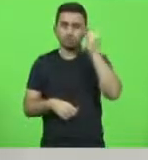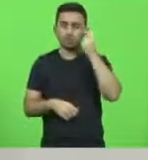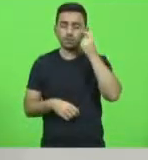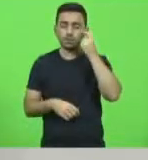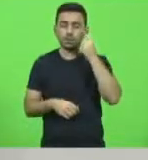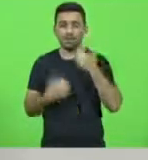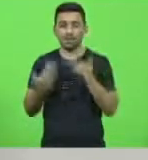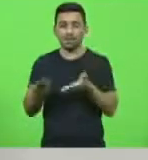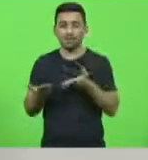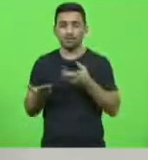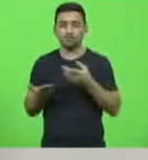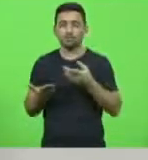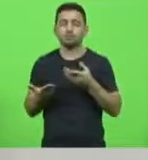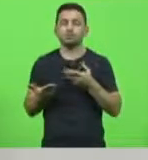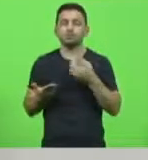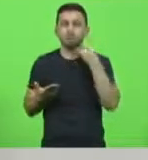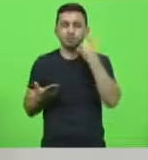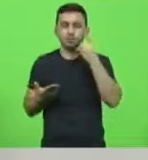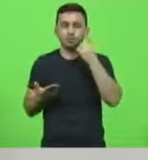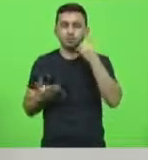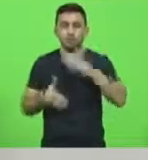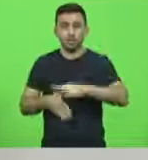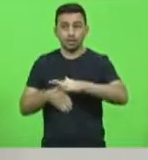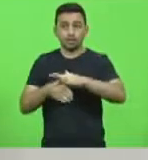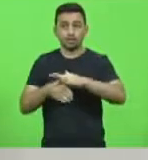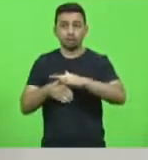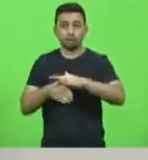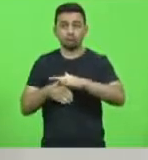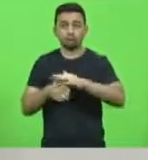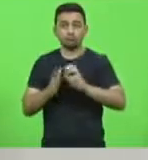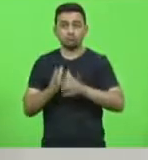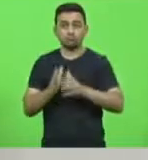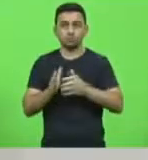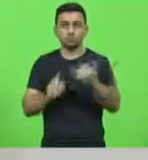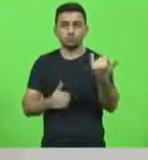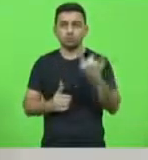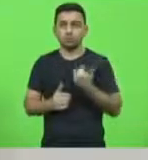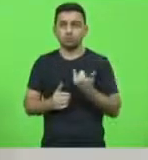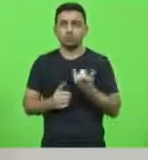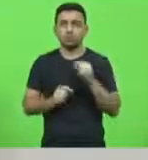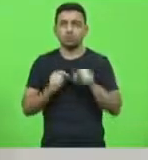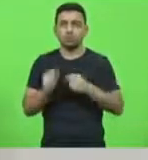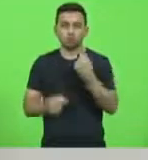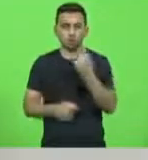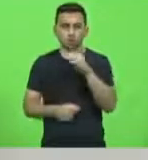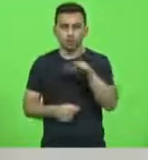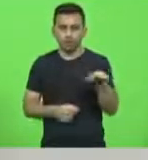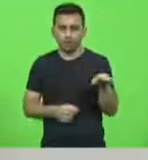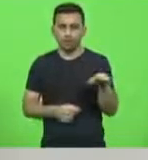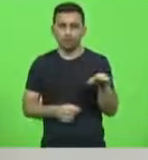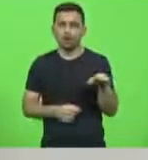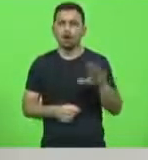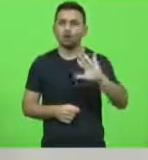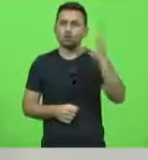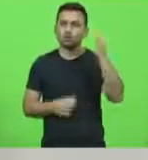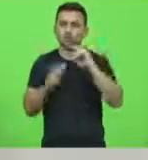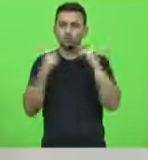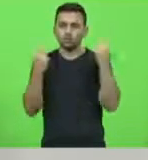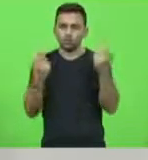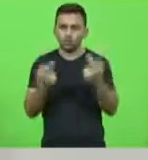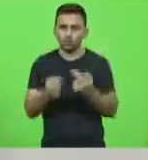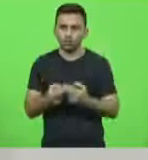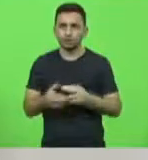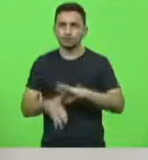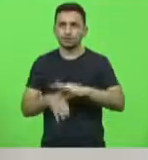deputado, na condição de ainda líder do partido, recebeu a comunicação de que há uma e meia haveria uma reunião de líderes. Nesta